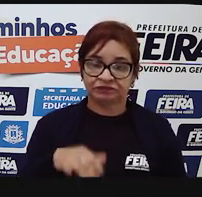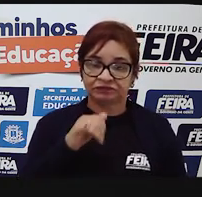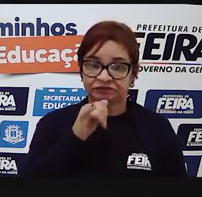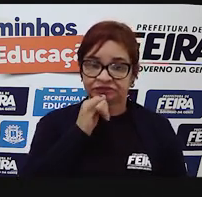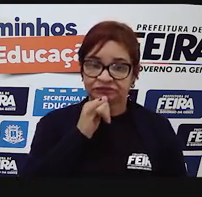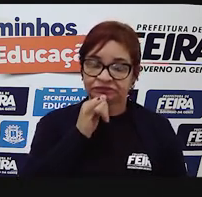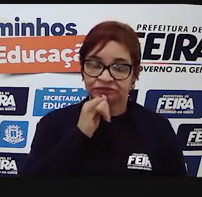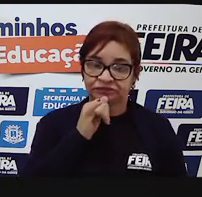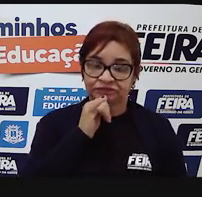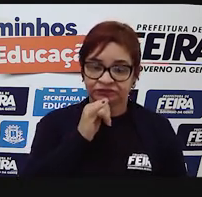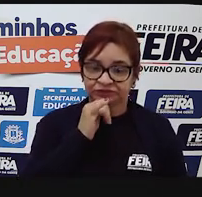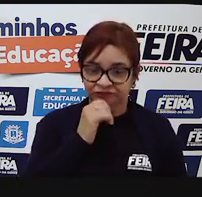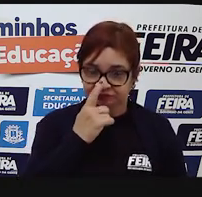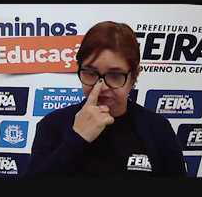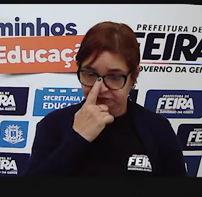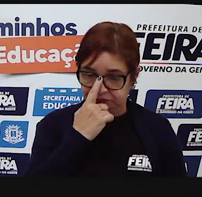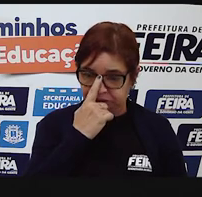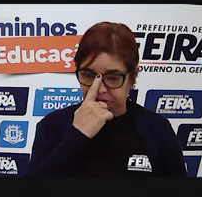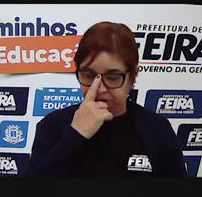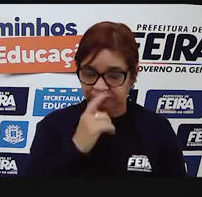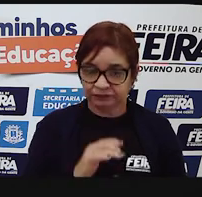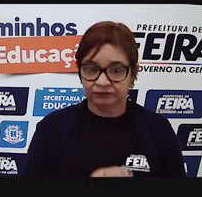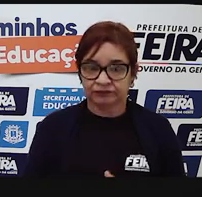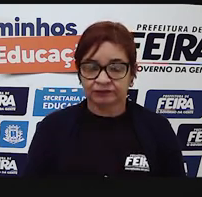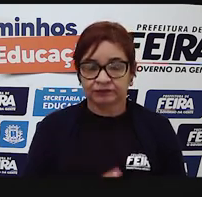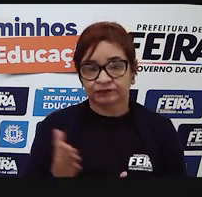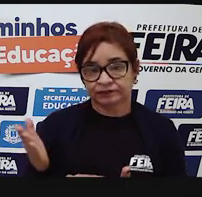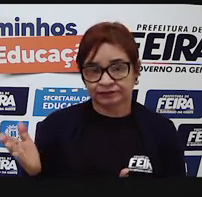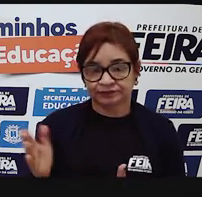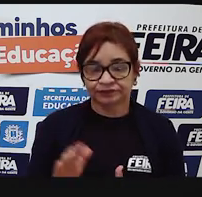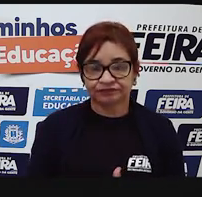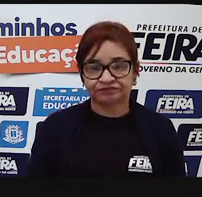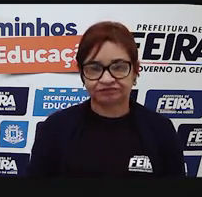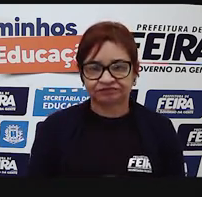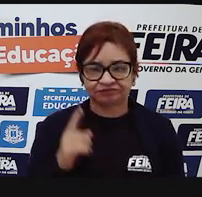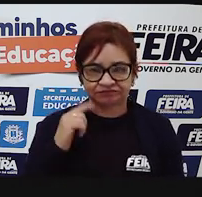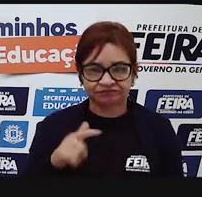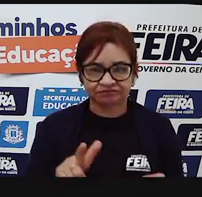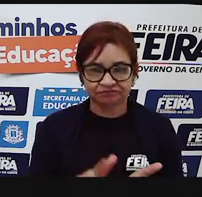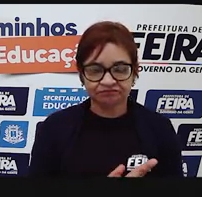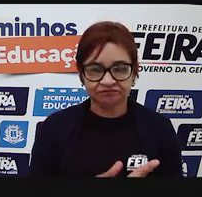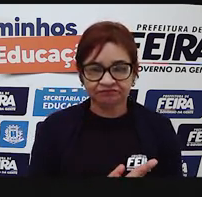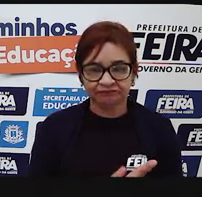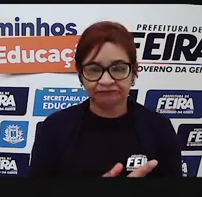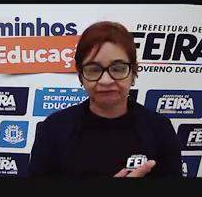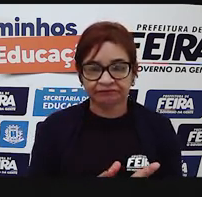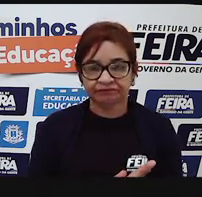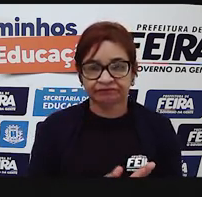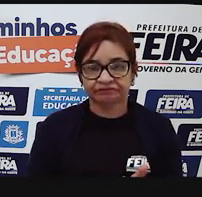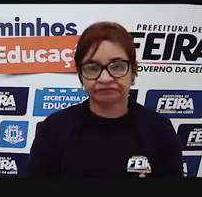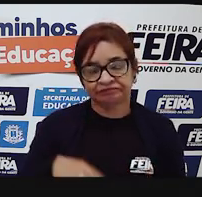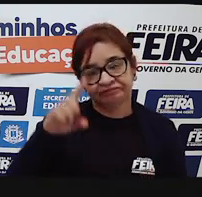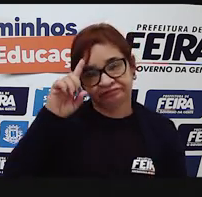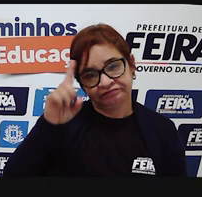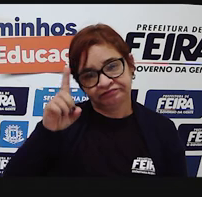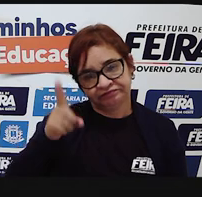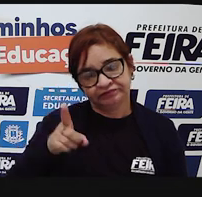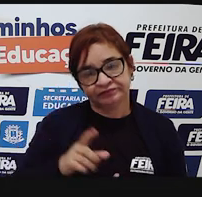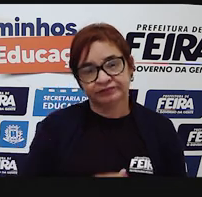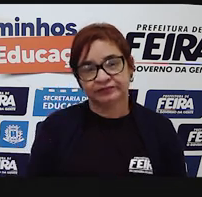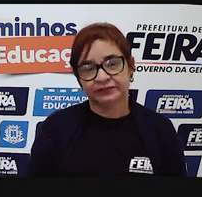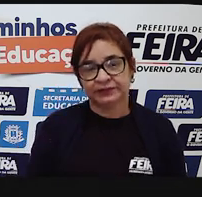Olha um exemplo aí de um meme tirado de uma situação do dia a dia.